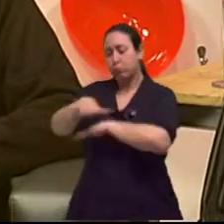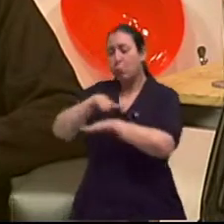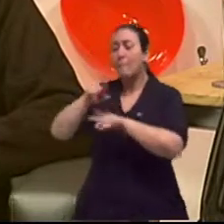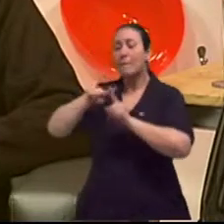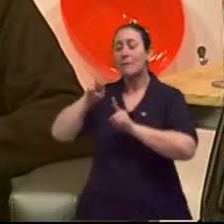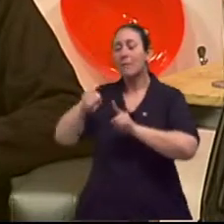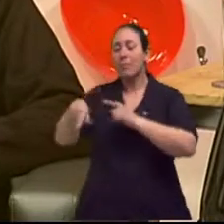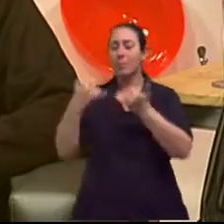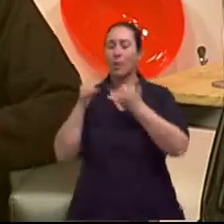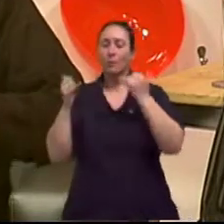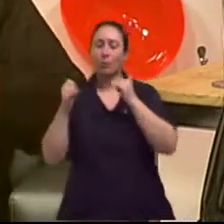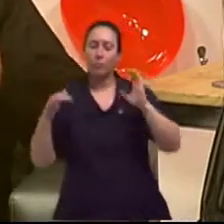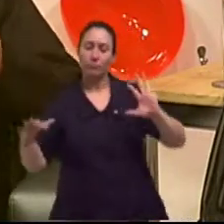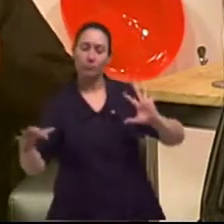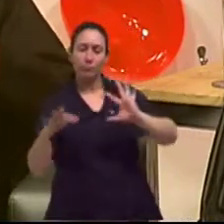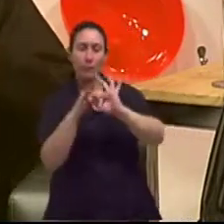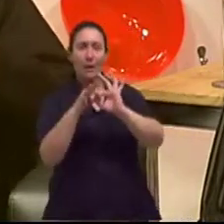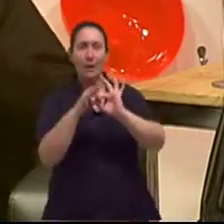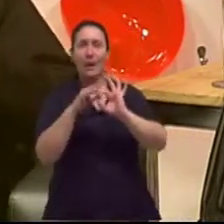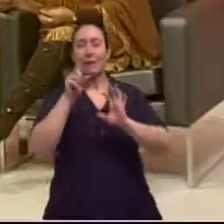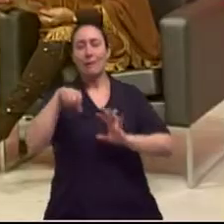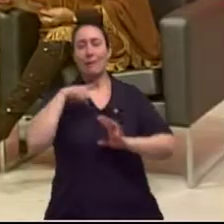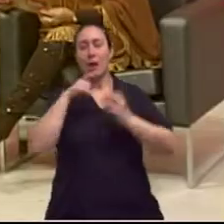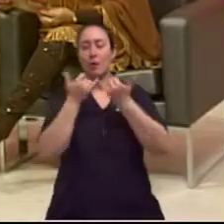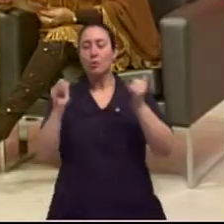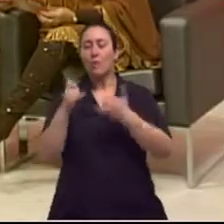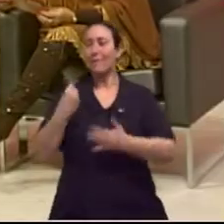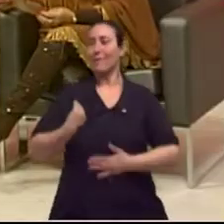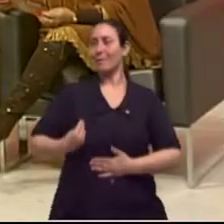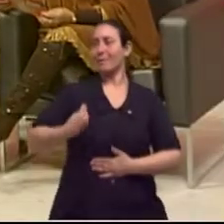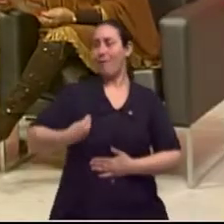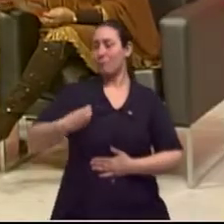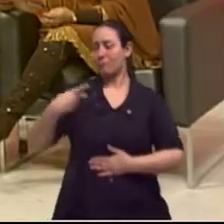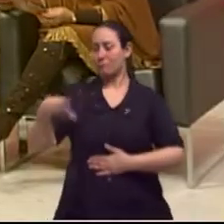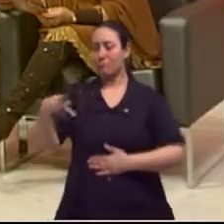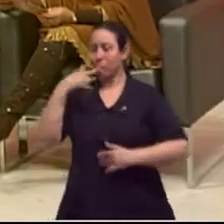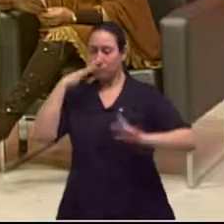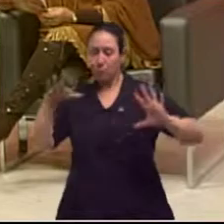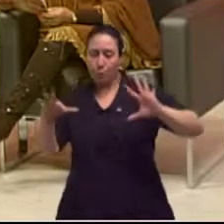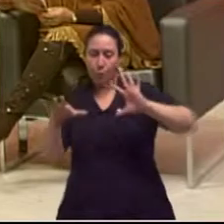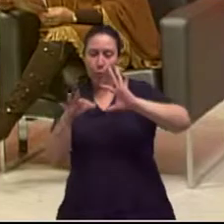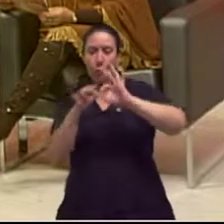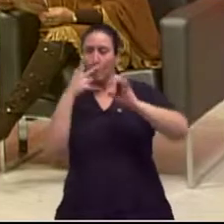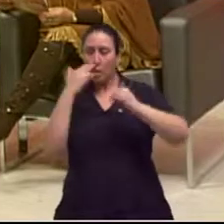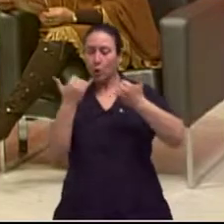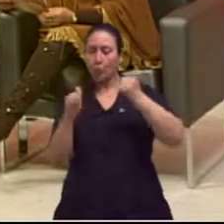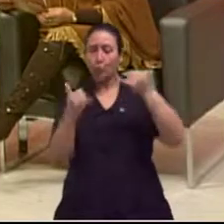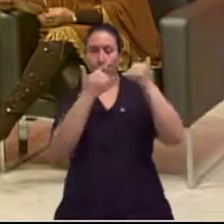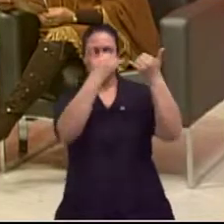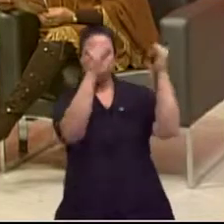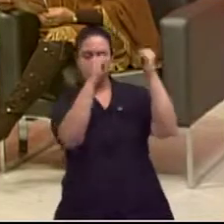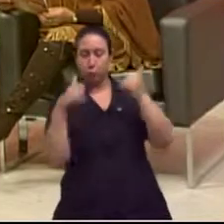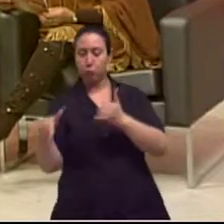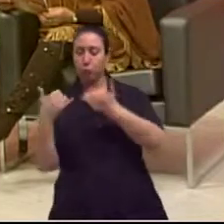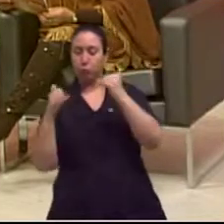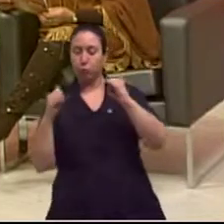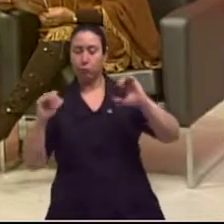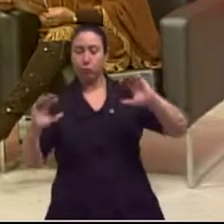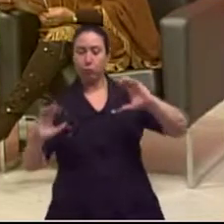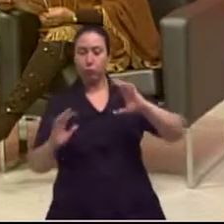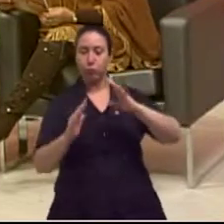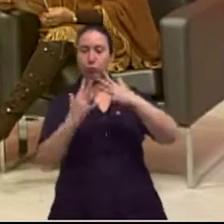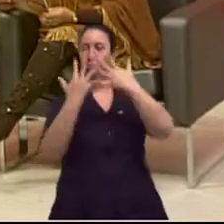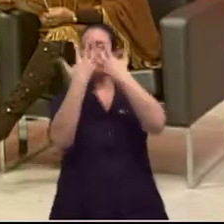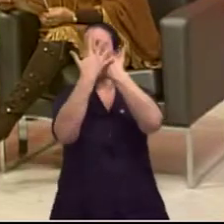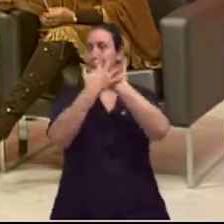de energia vital. Ok, a energia da pessoa com a energia cósmica, posso dizer assim, a energia universal. Então, a essa energia